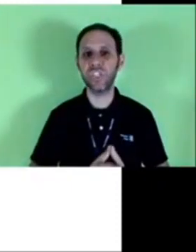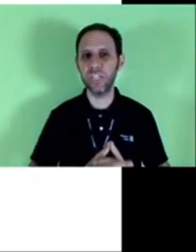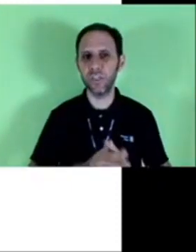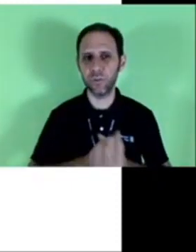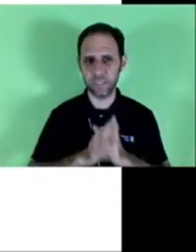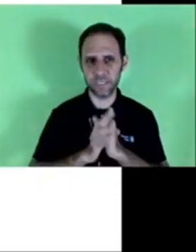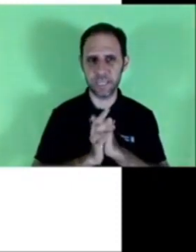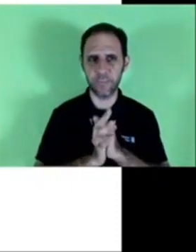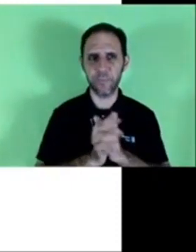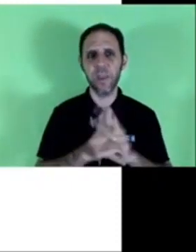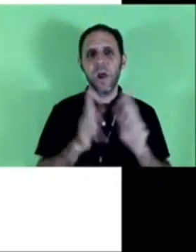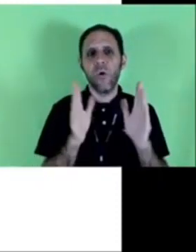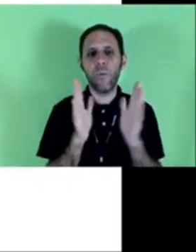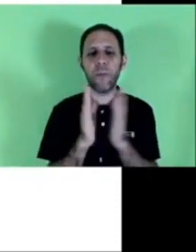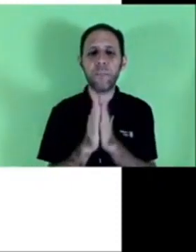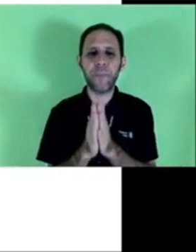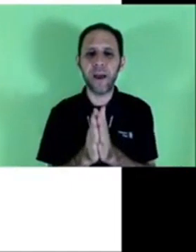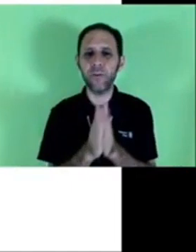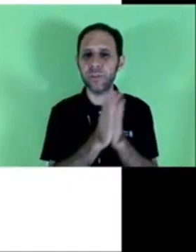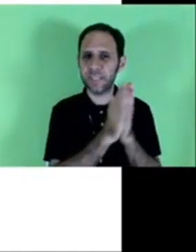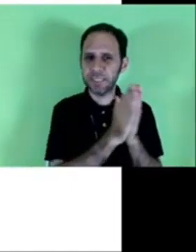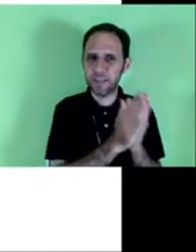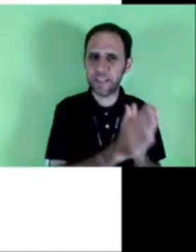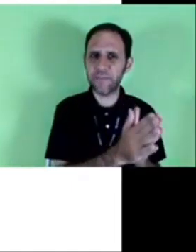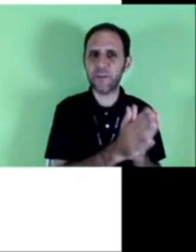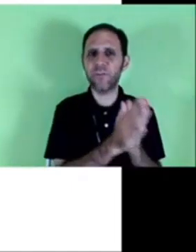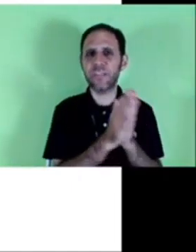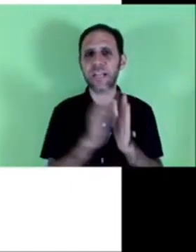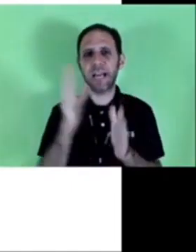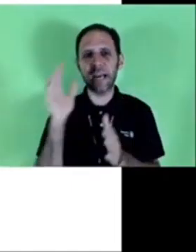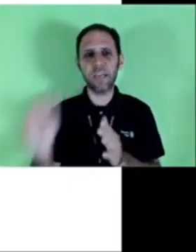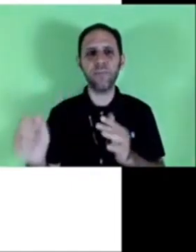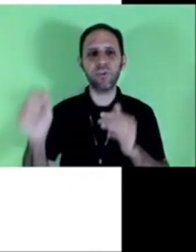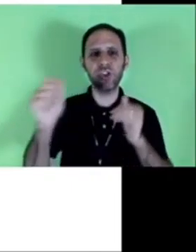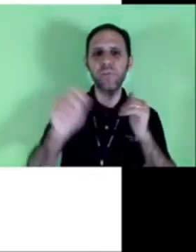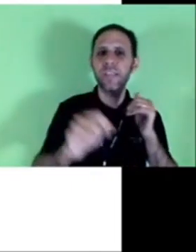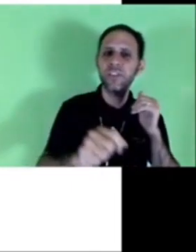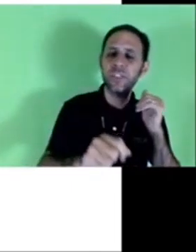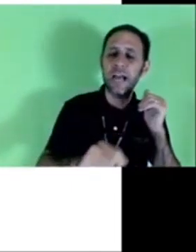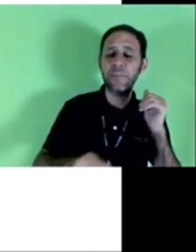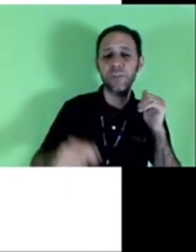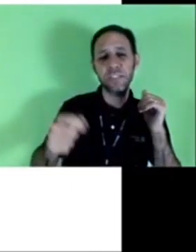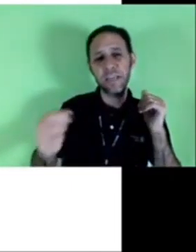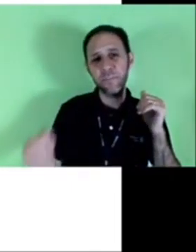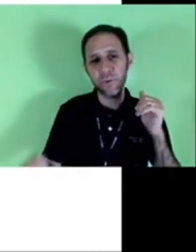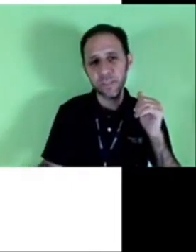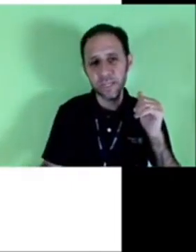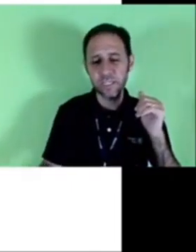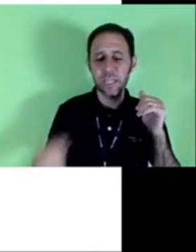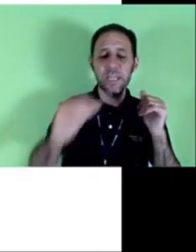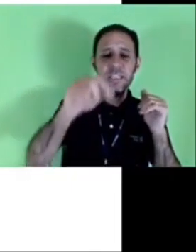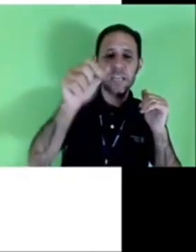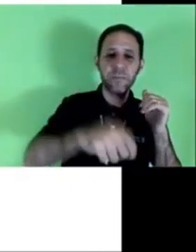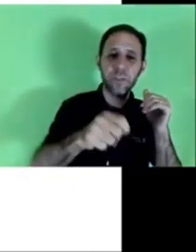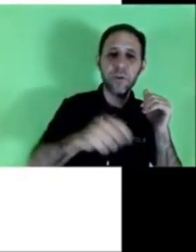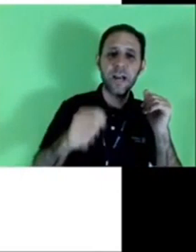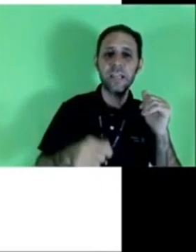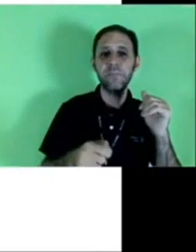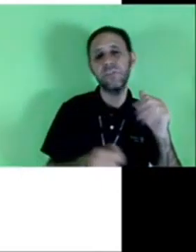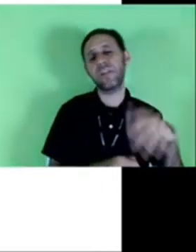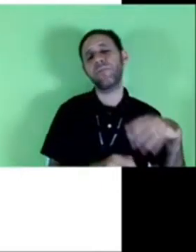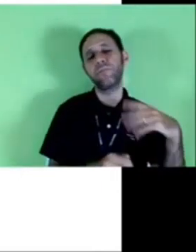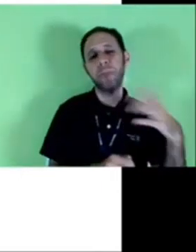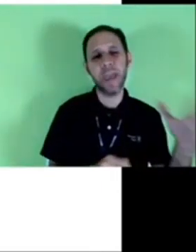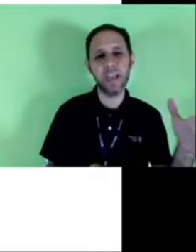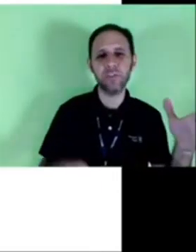pedindo o atestado o papel do atestado deve conter carimbo ou tímido identidade por isso que é importante sempre ter o